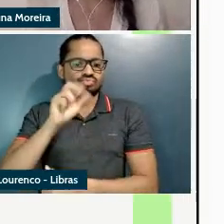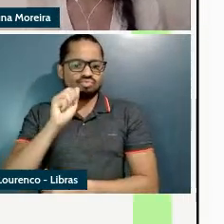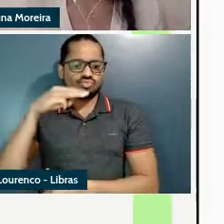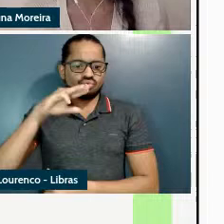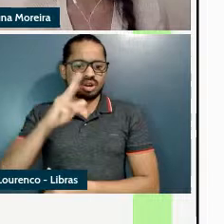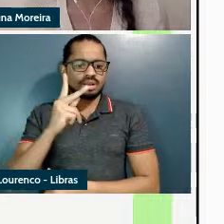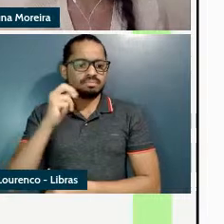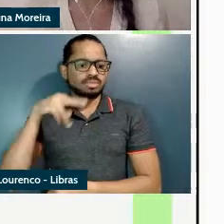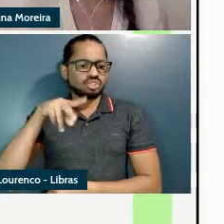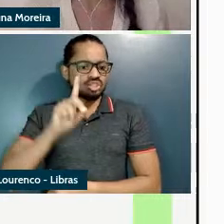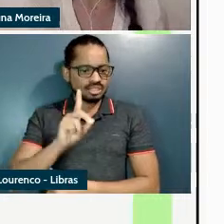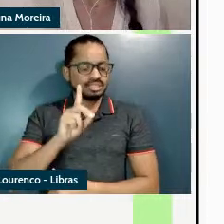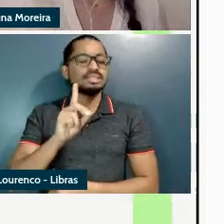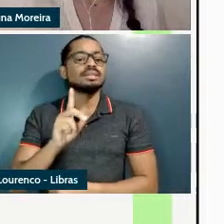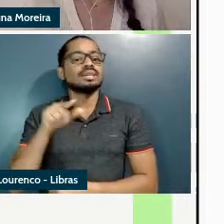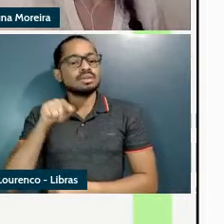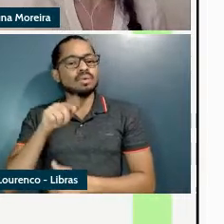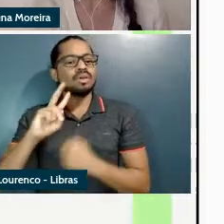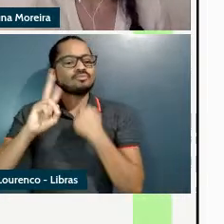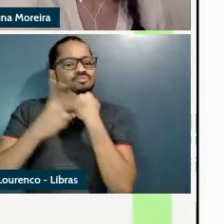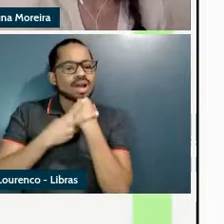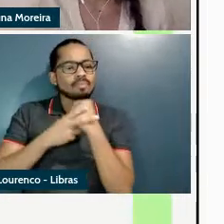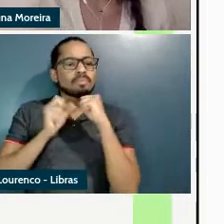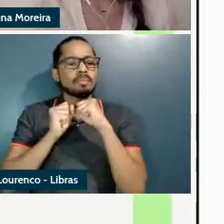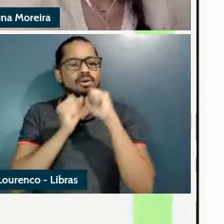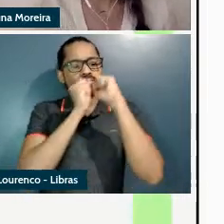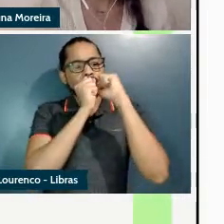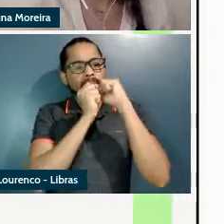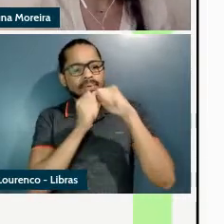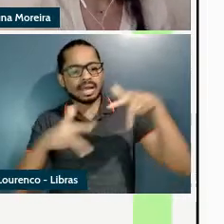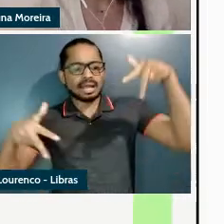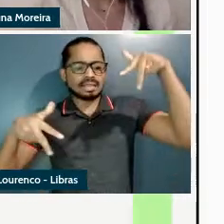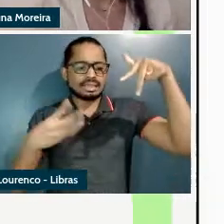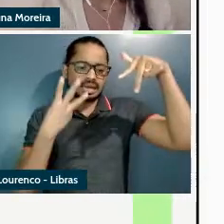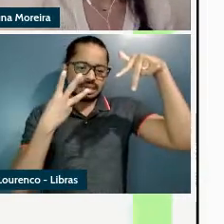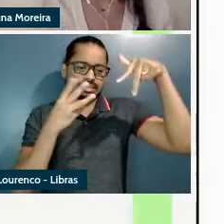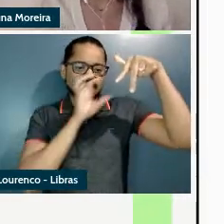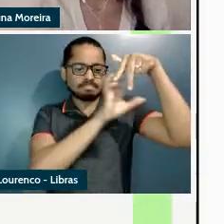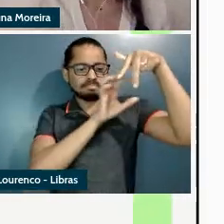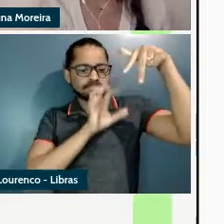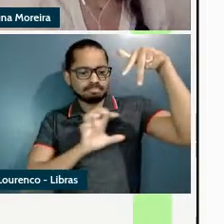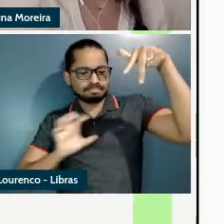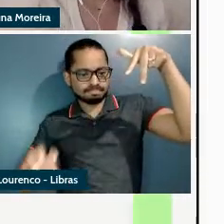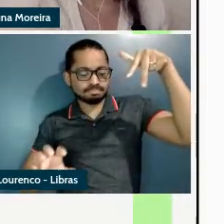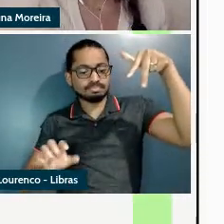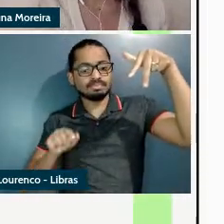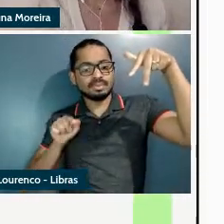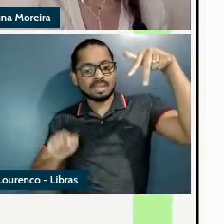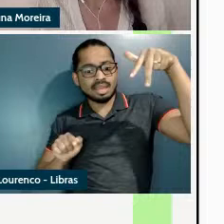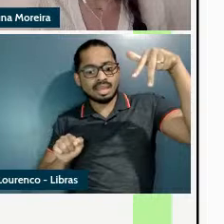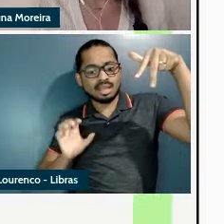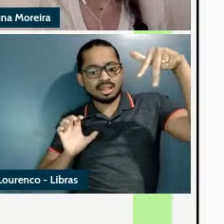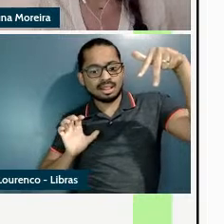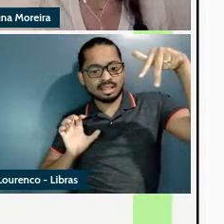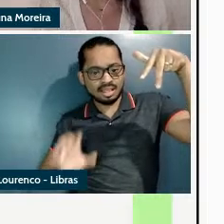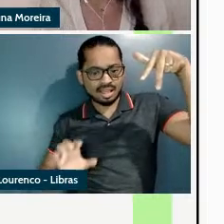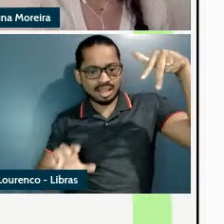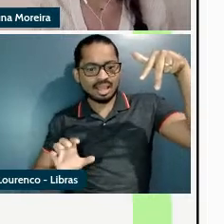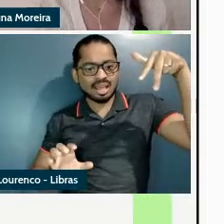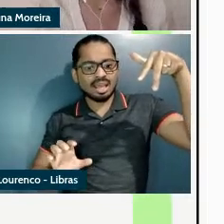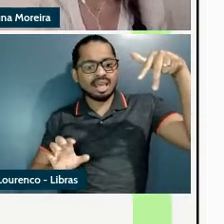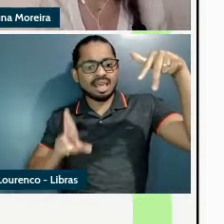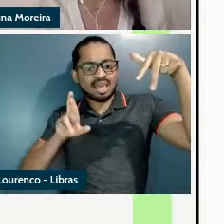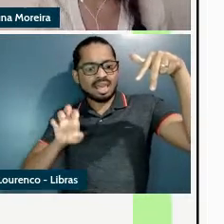máxima decomposto em três núcleos um núcleo de resultado um núcleo de processo que indica dinamicidade